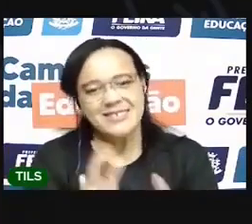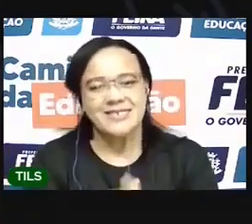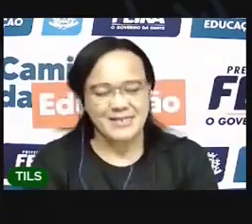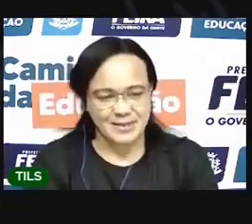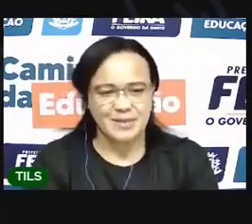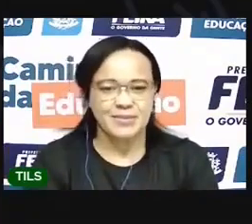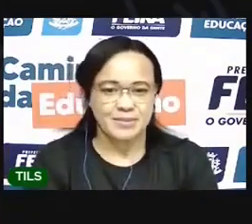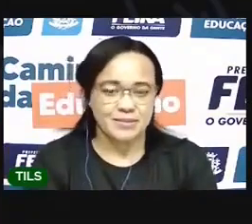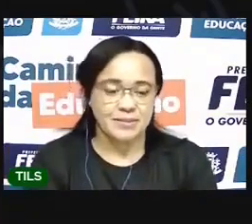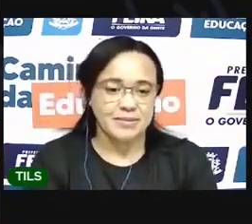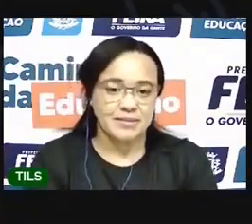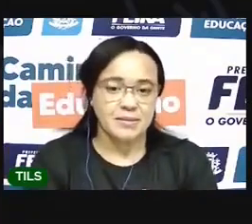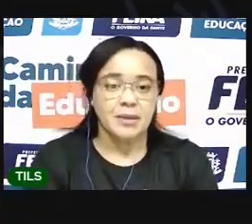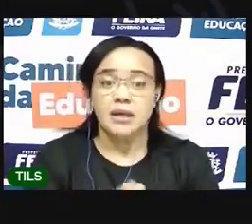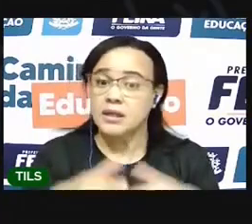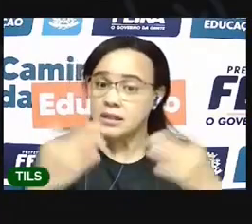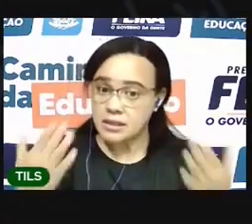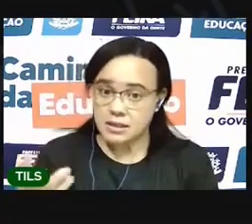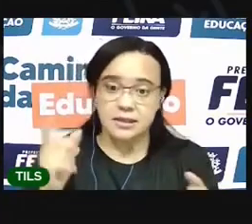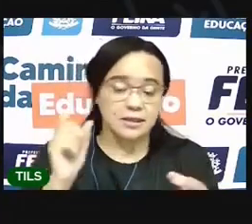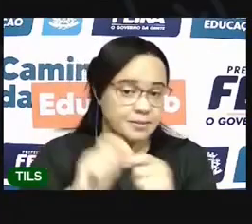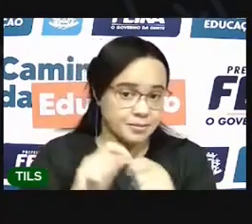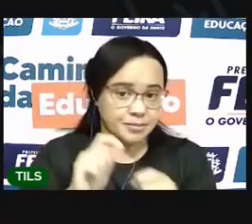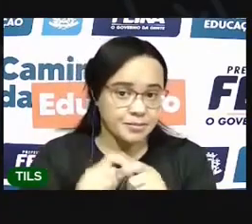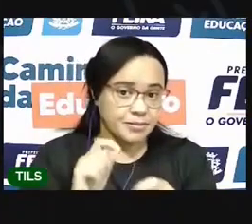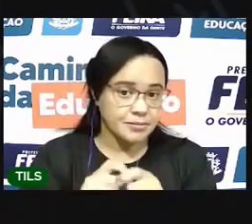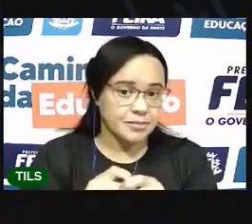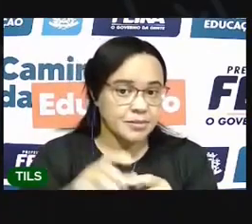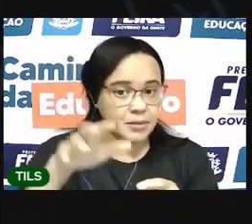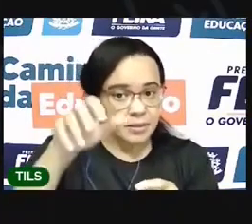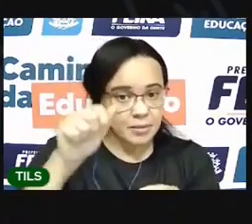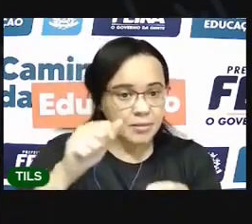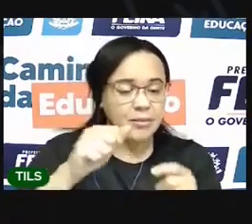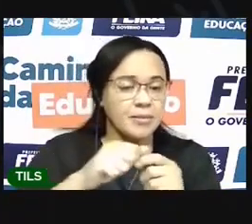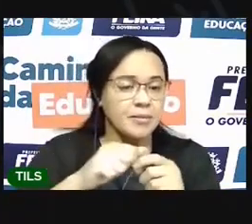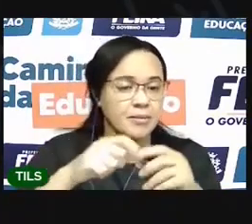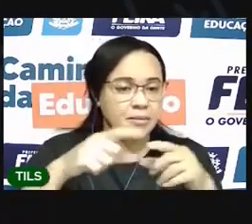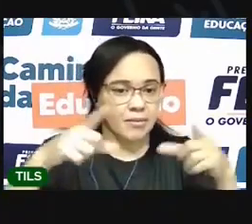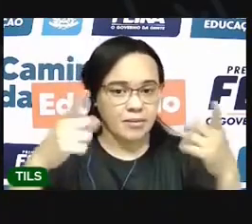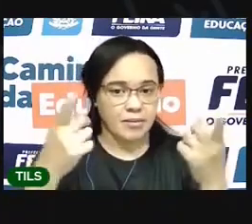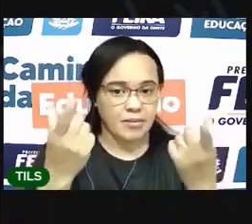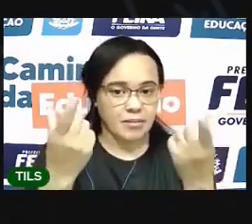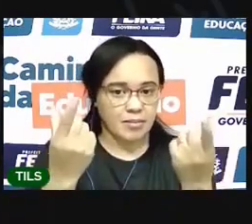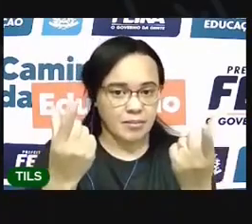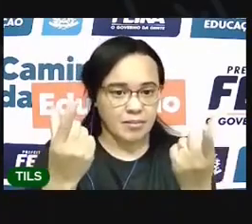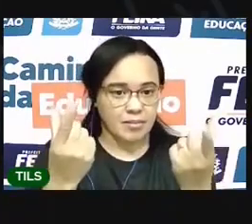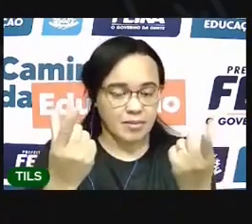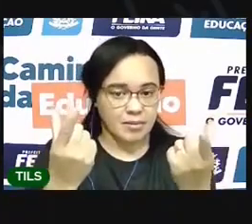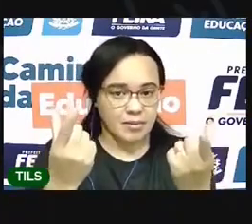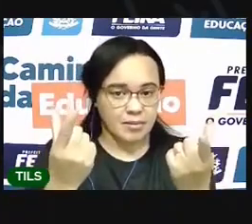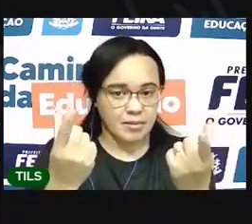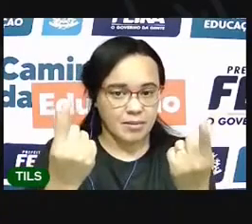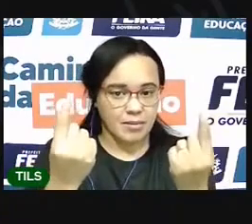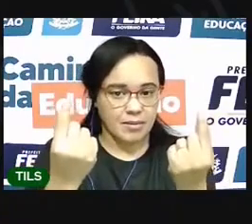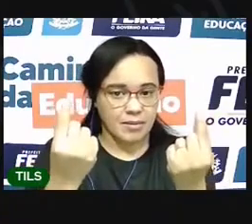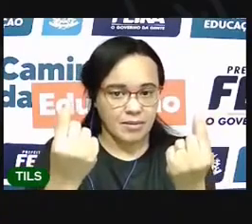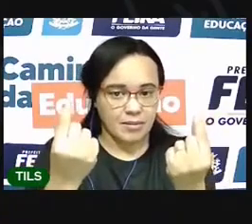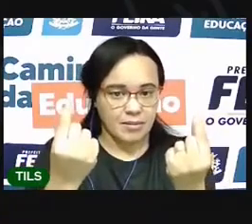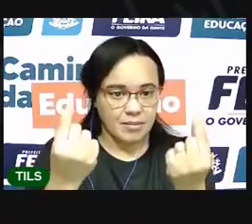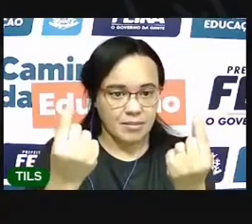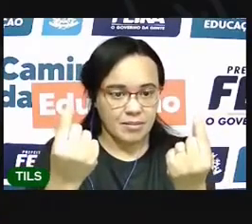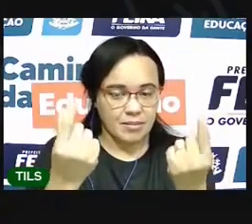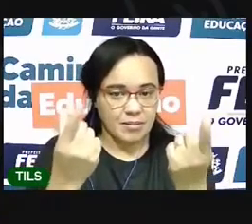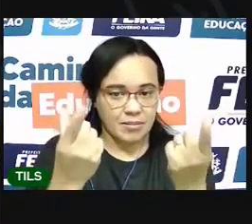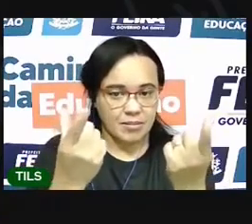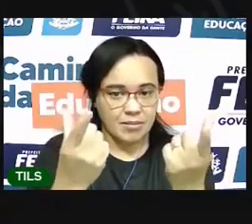Então você vai fazer o seguinte agora Você vai pegar esses dois lados aqui E vai vir encontrando eles,